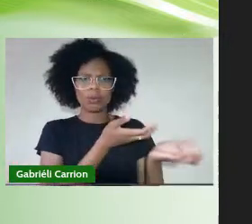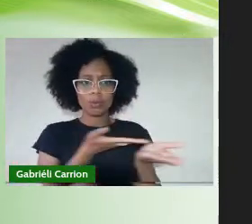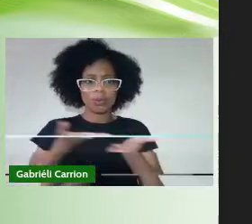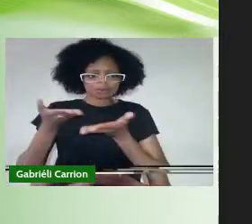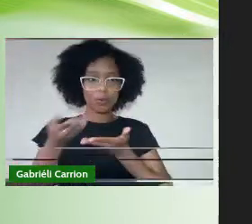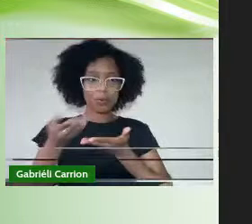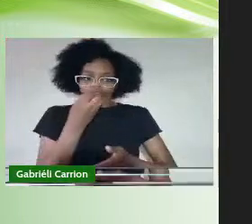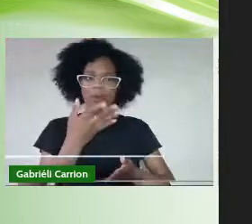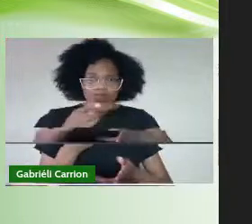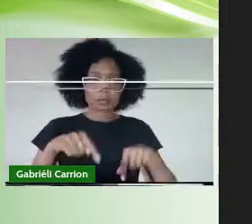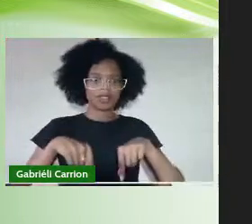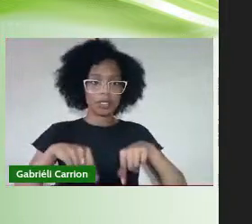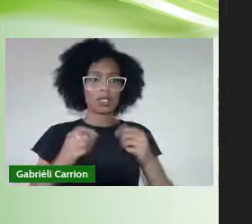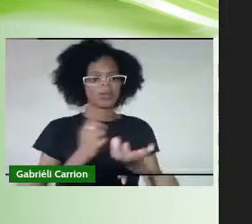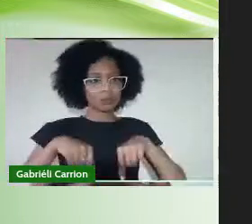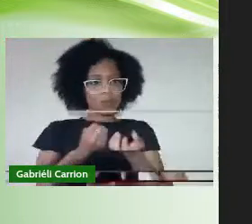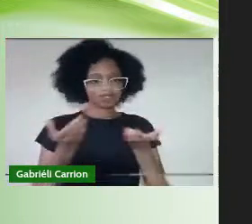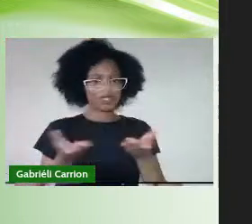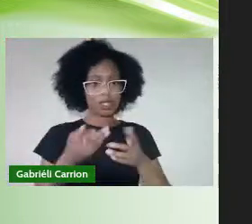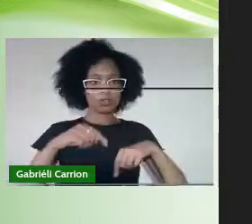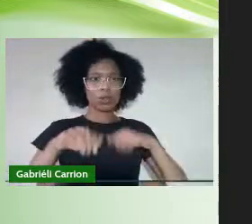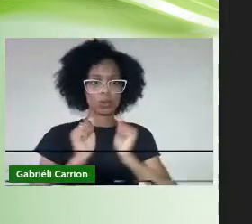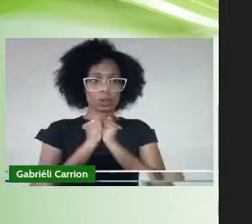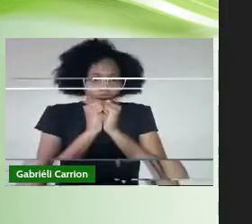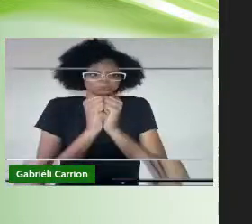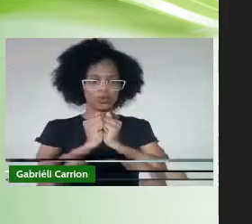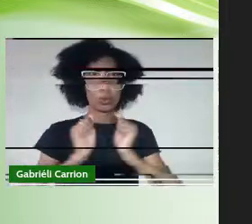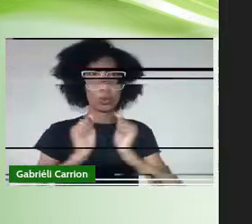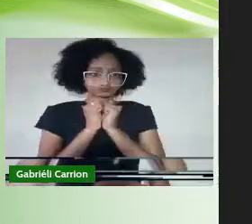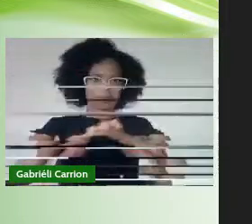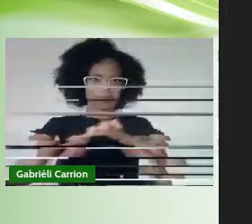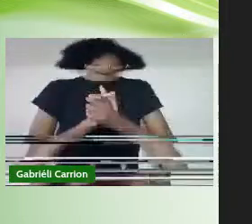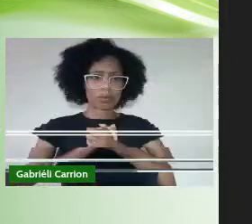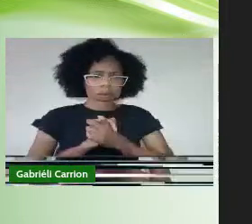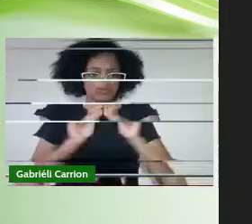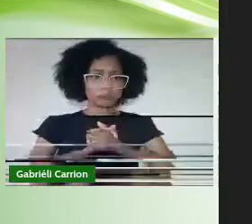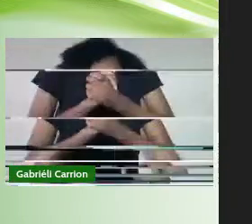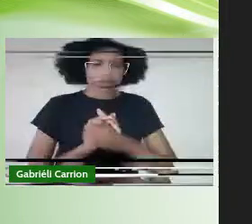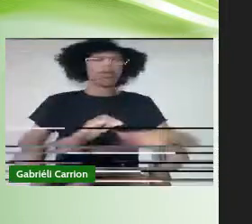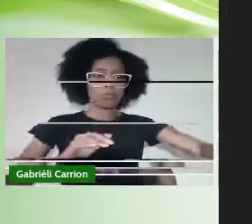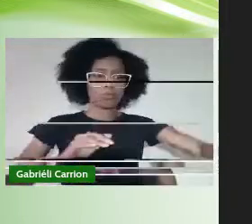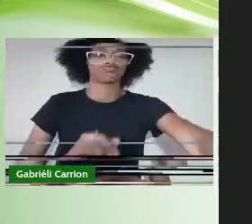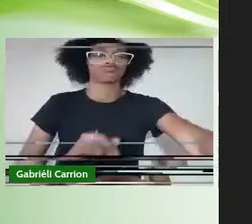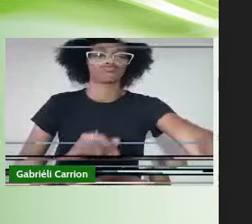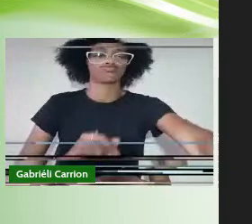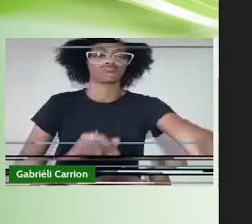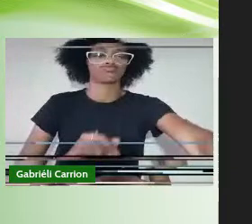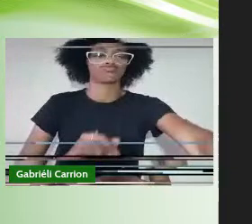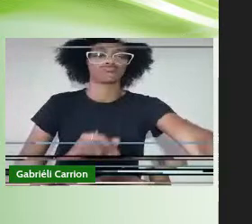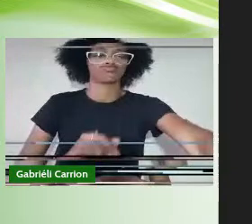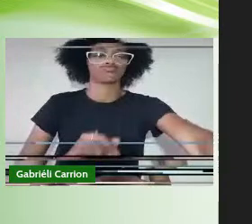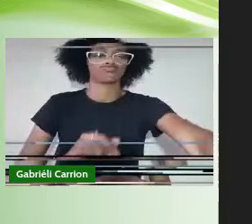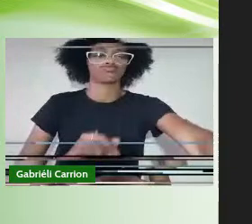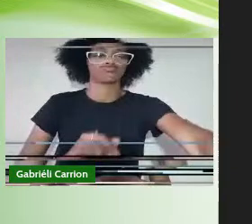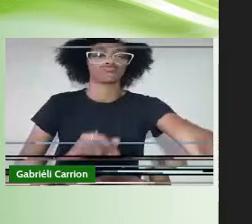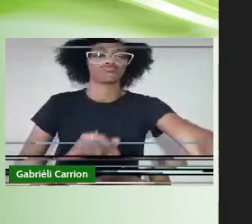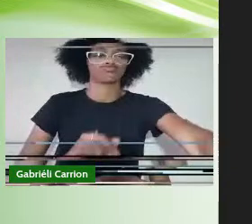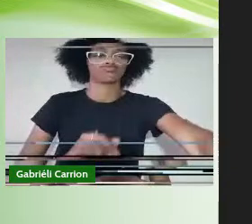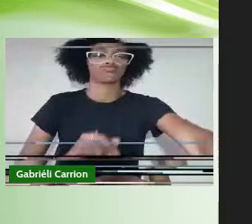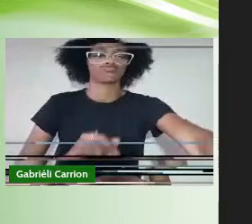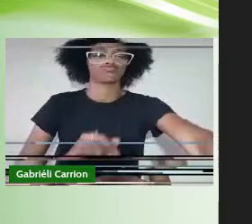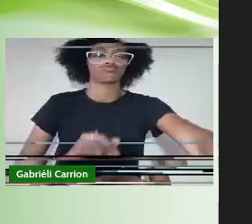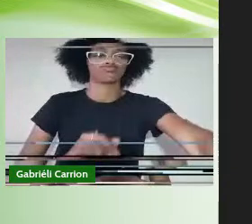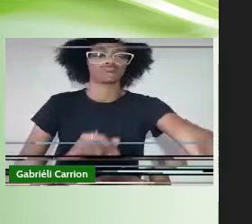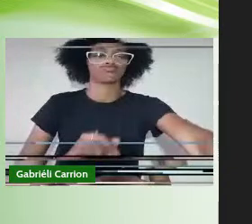quem compartilhamos este momento maior de coração de uma conquista, a colação de grau. Esta